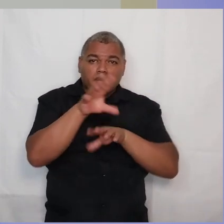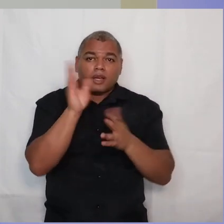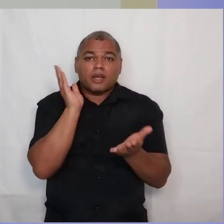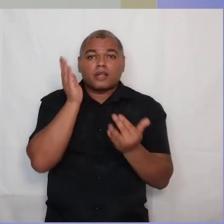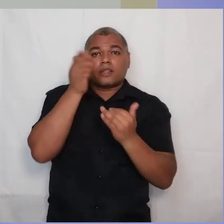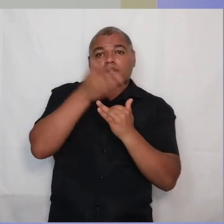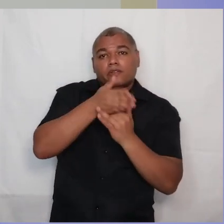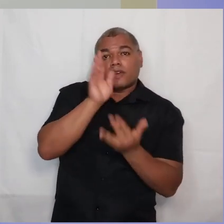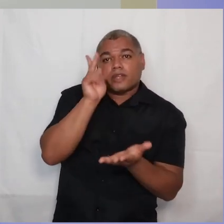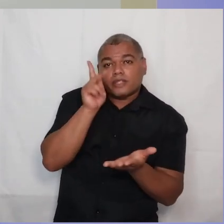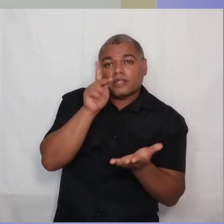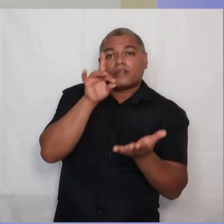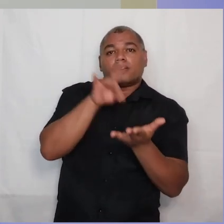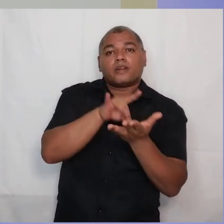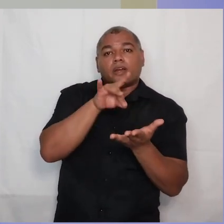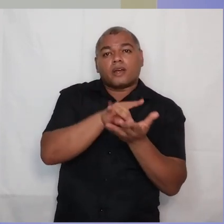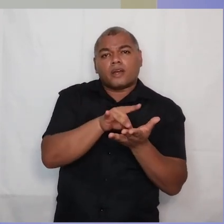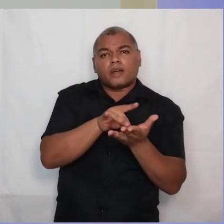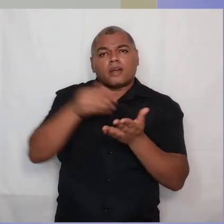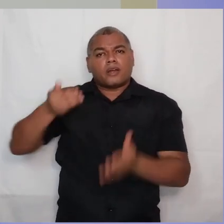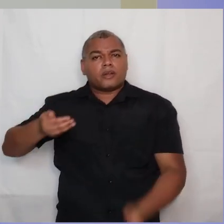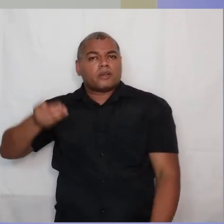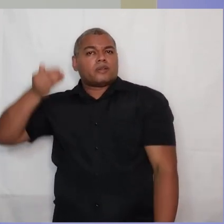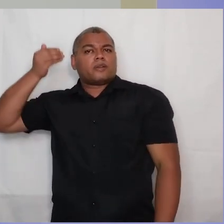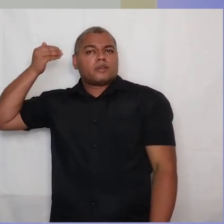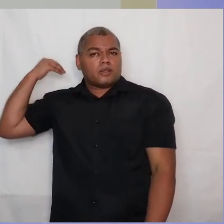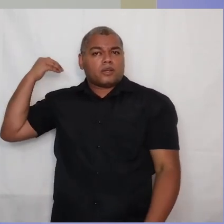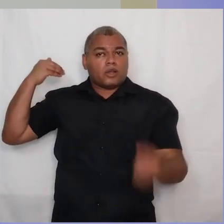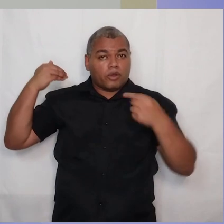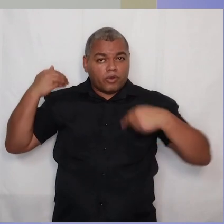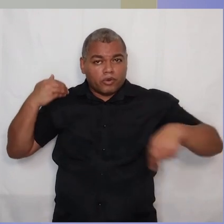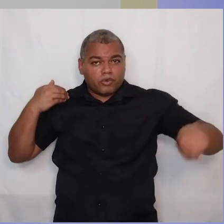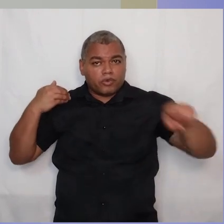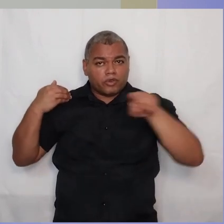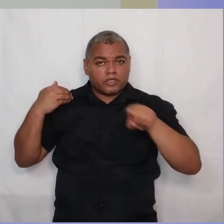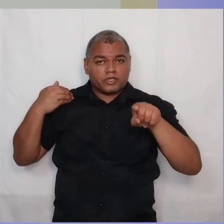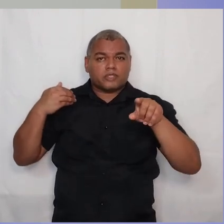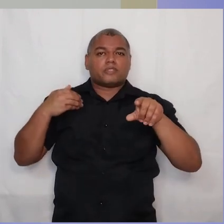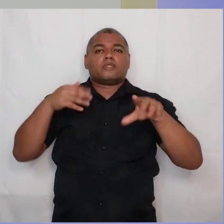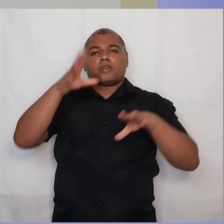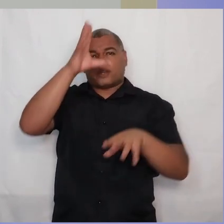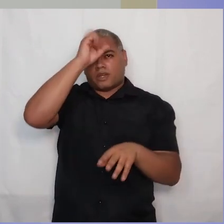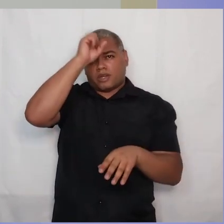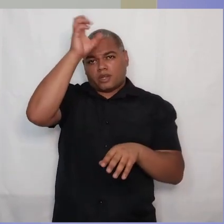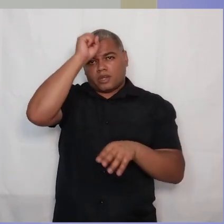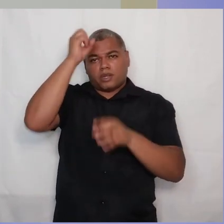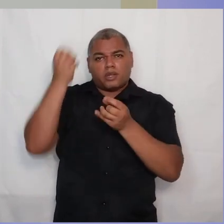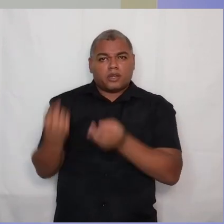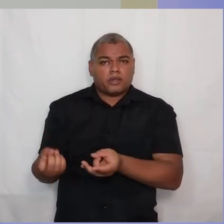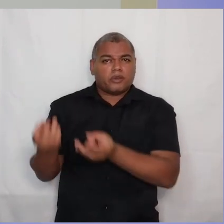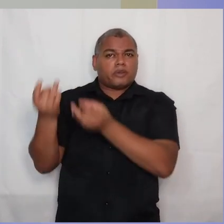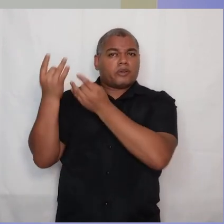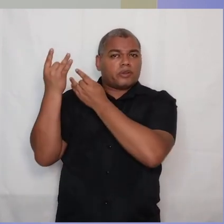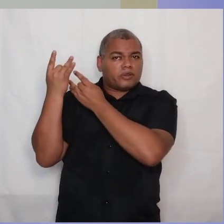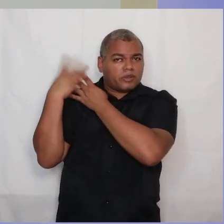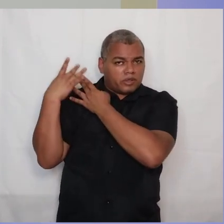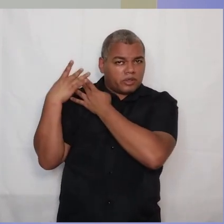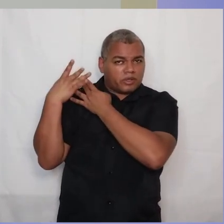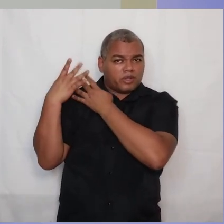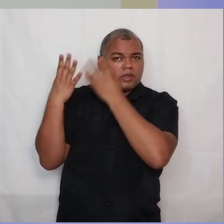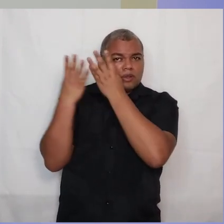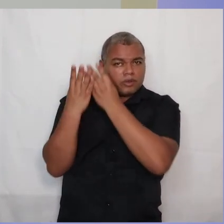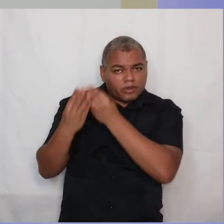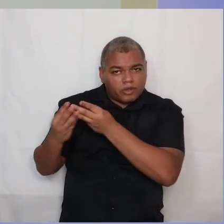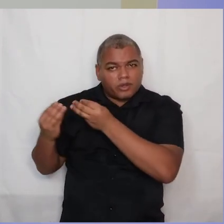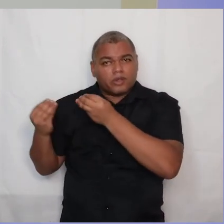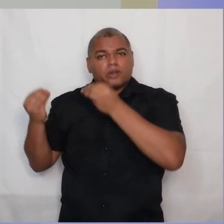quanto à maneira antiga de viver. Vocês foram instruídos a deixar de lado a velha natureza que se corrompe segundo